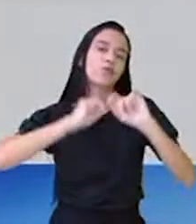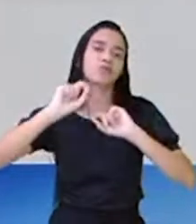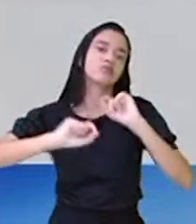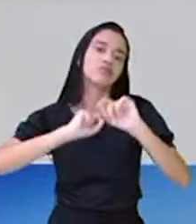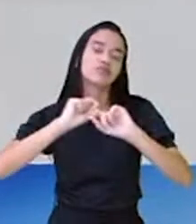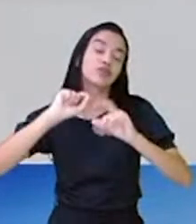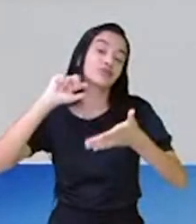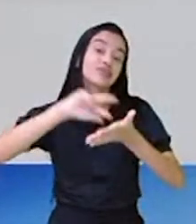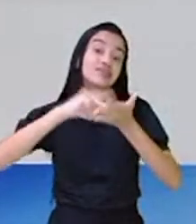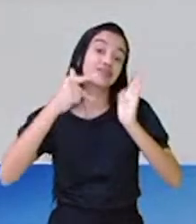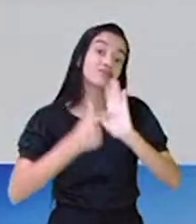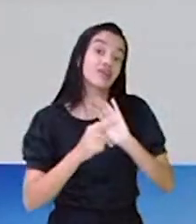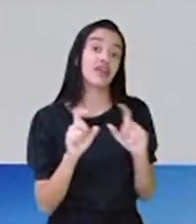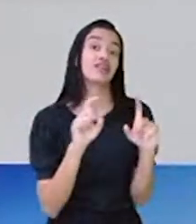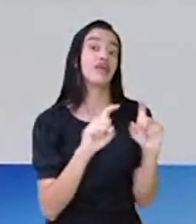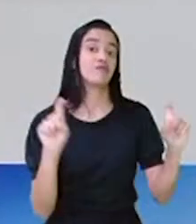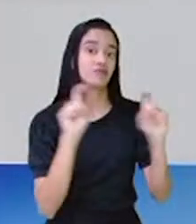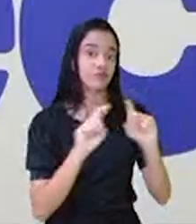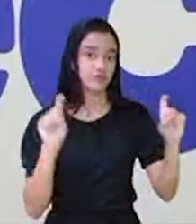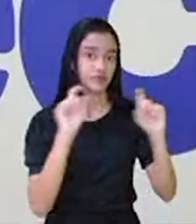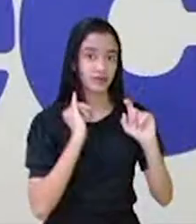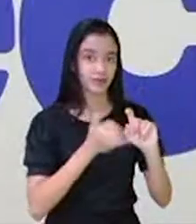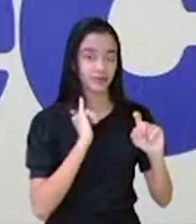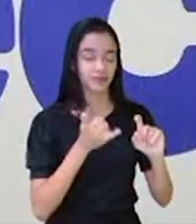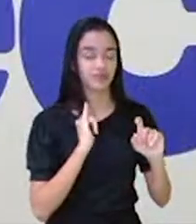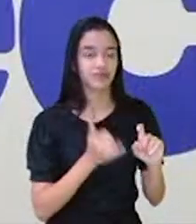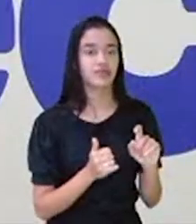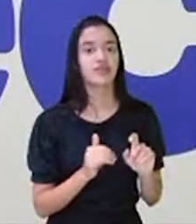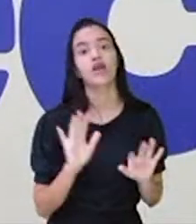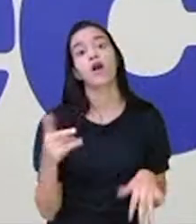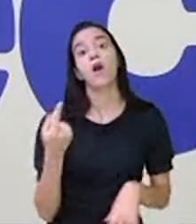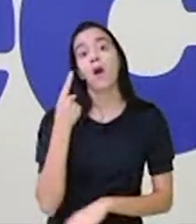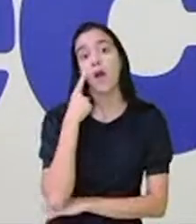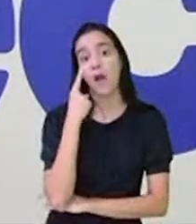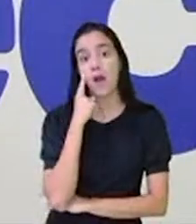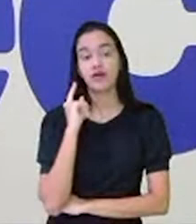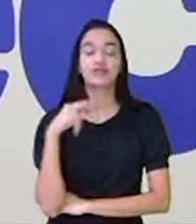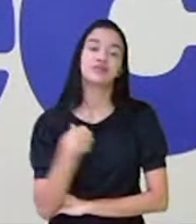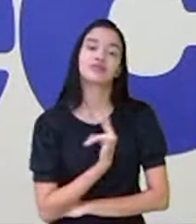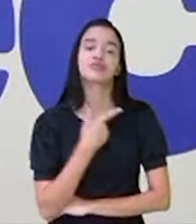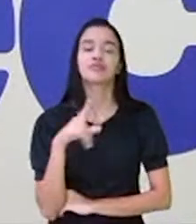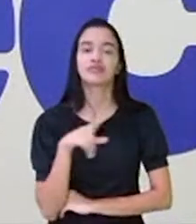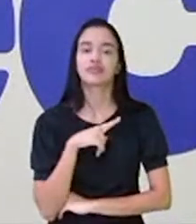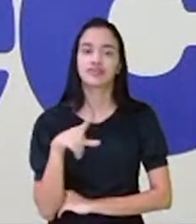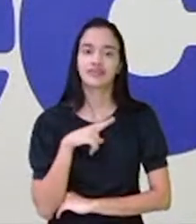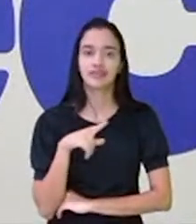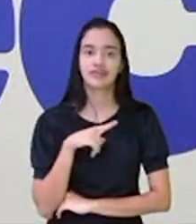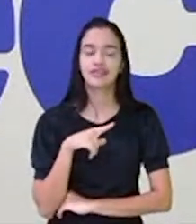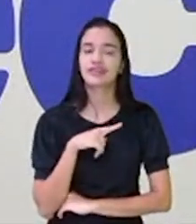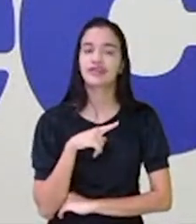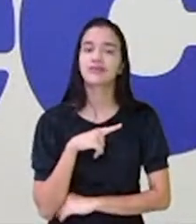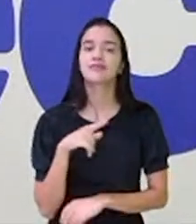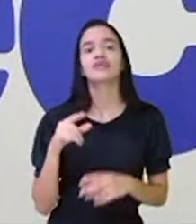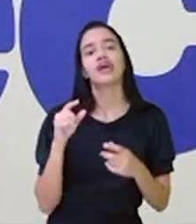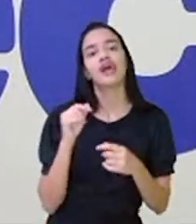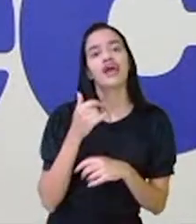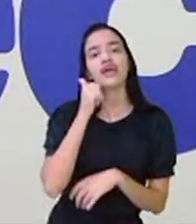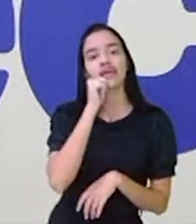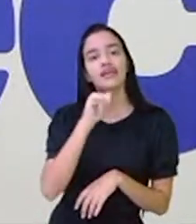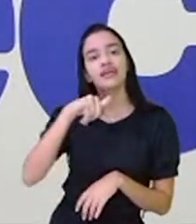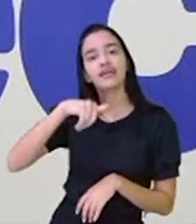significava, não é verdade? Sim. Olha, já temos aqui a professora Mauricéia, a Yasmin